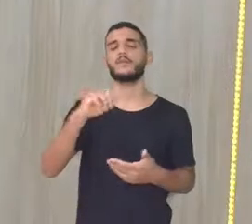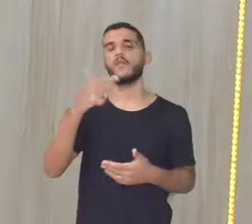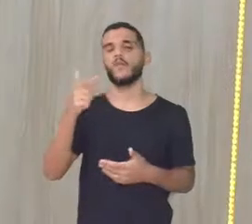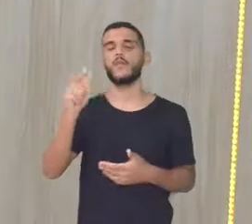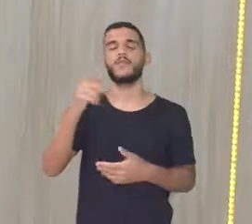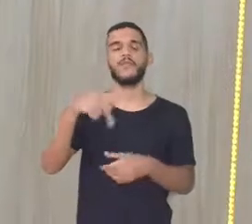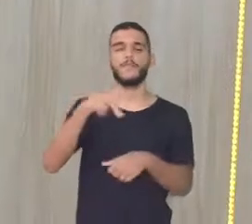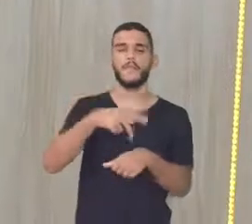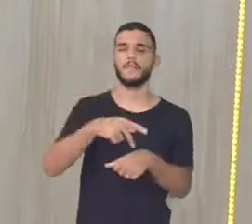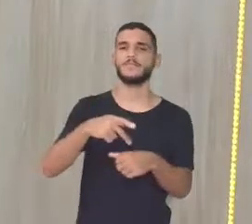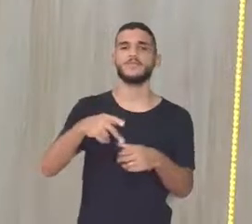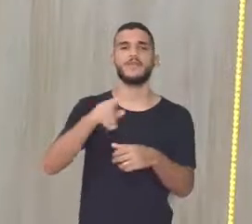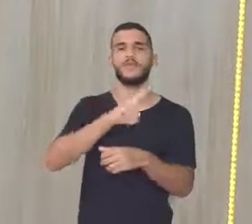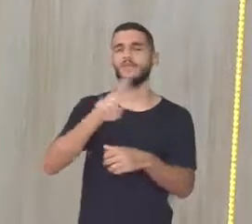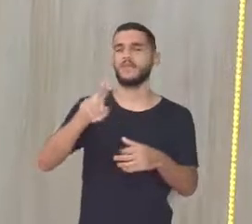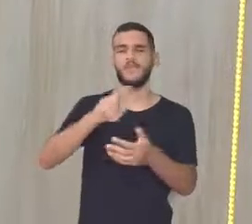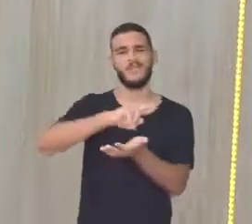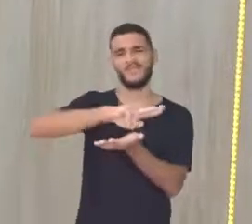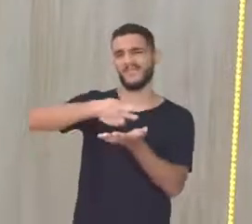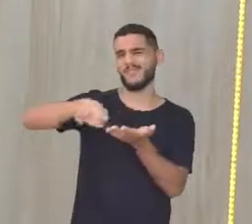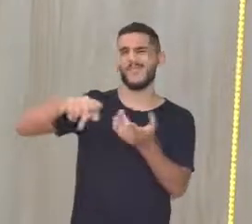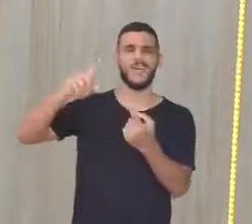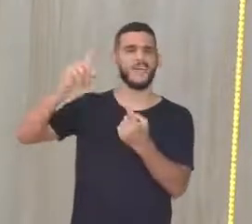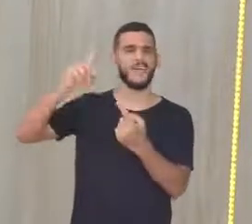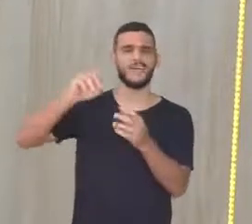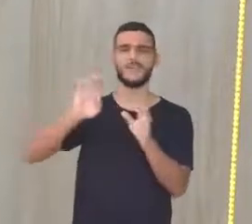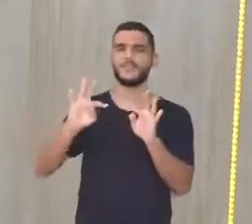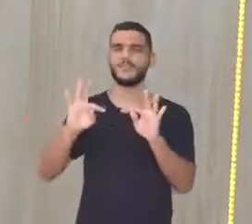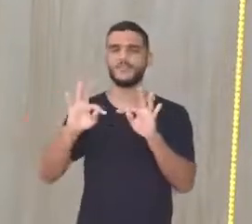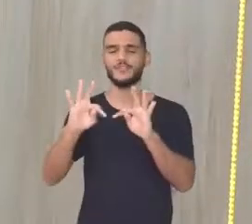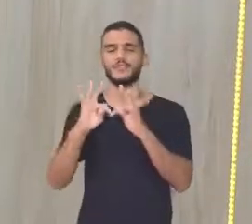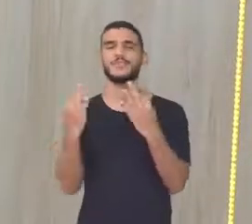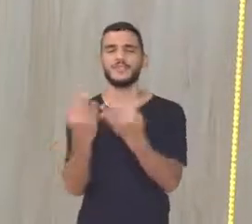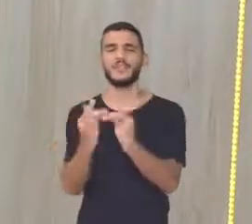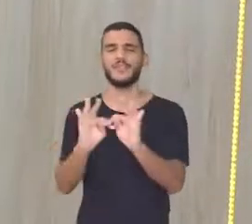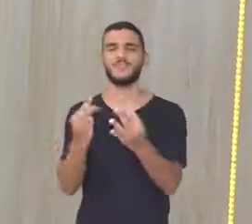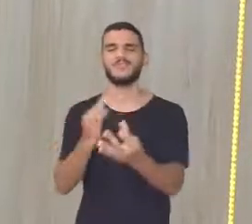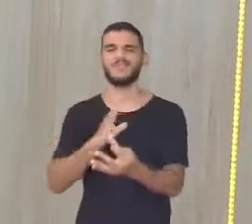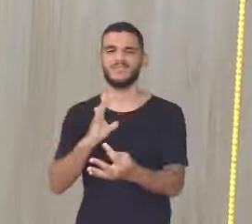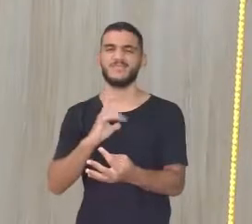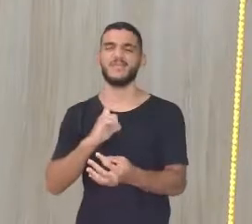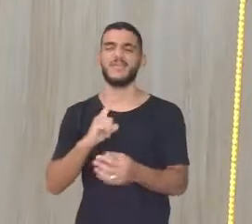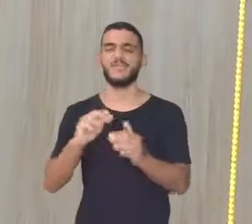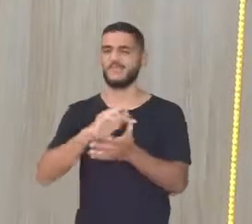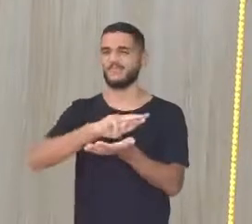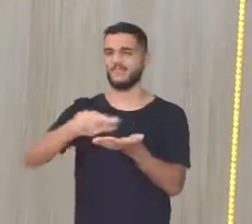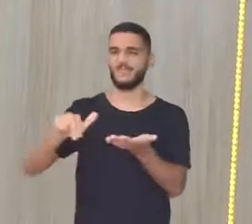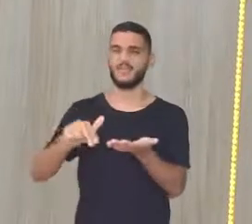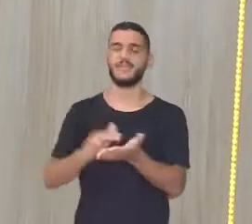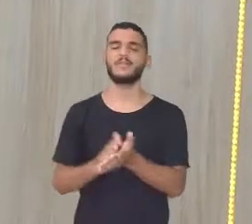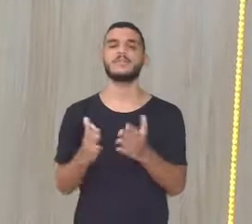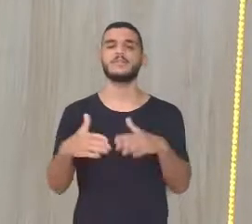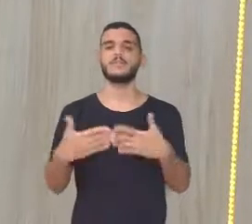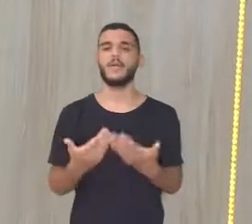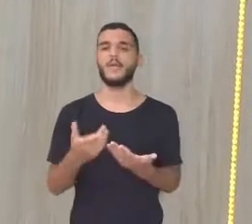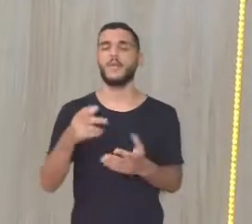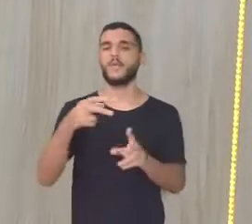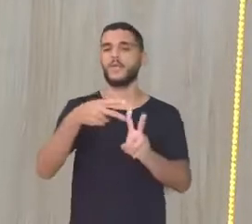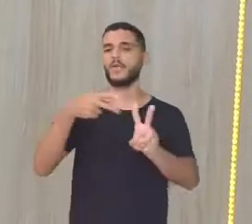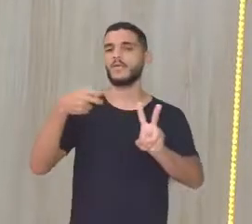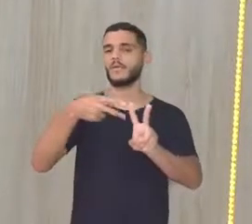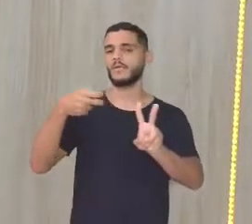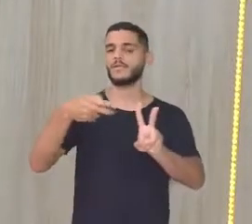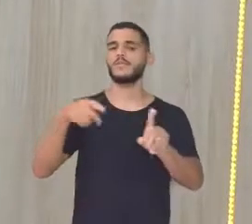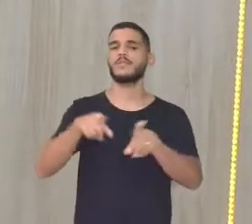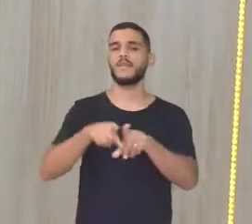iroquês Os comanches Cheyennes Né? Os moicanos Né? É Esses índios Também se